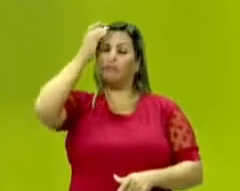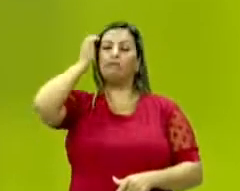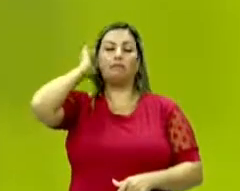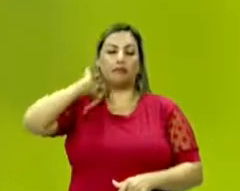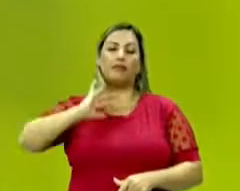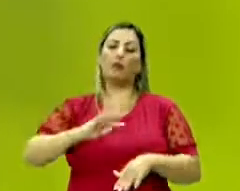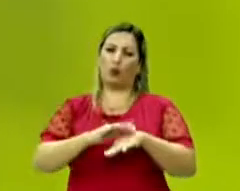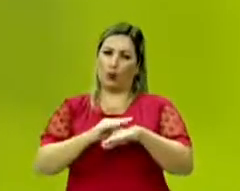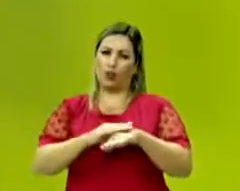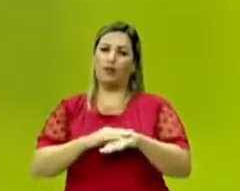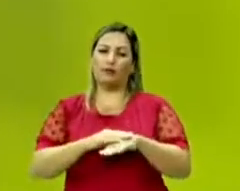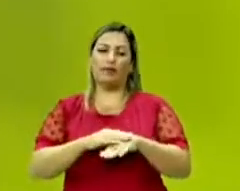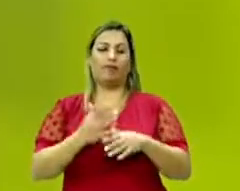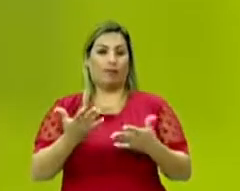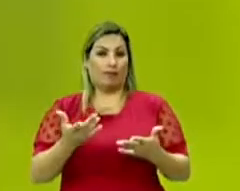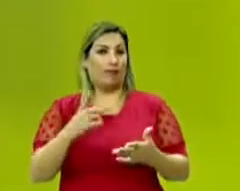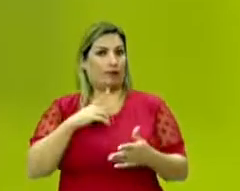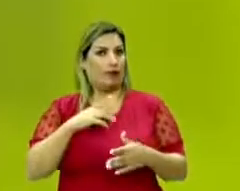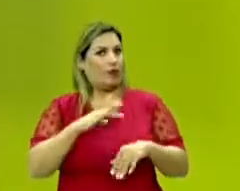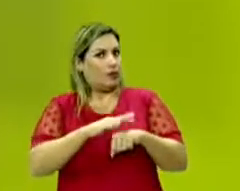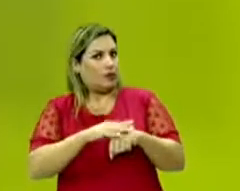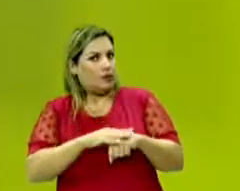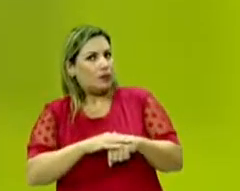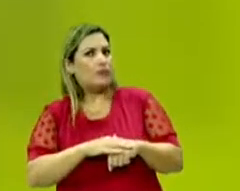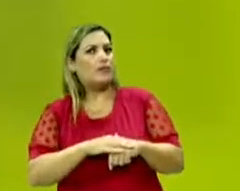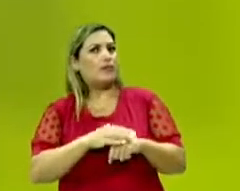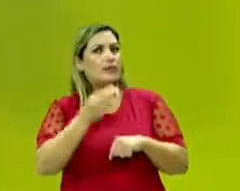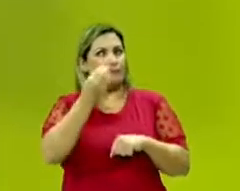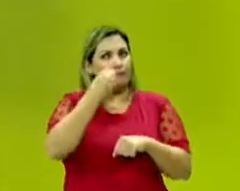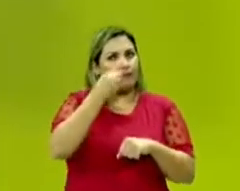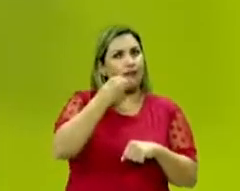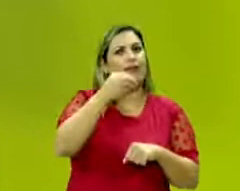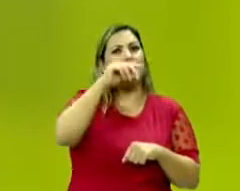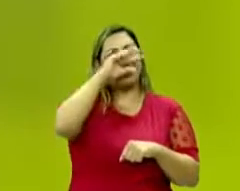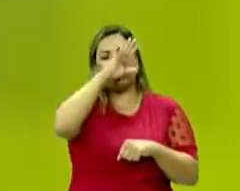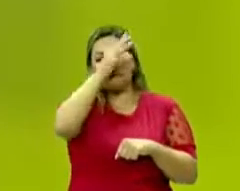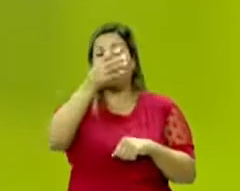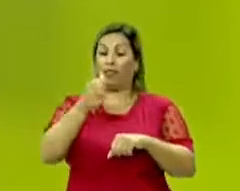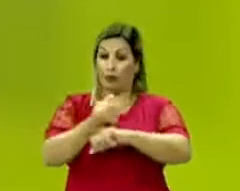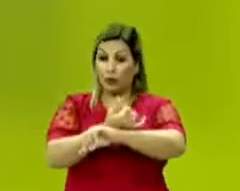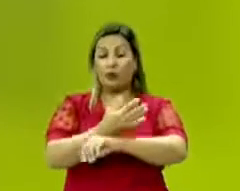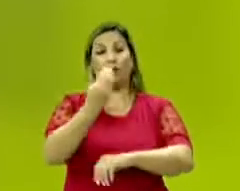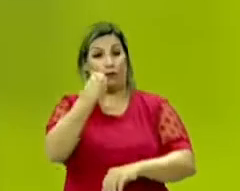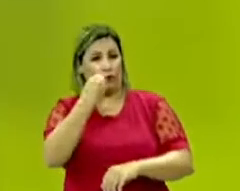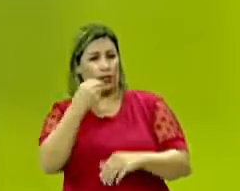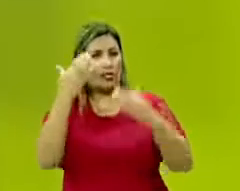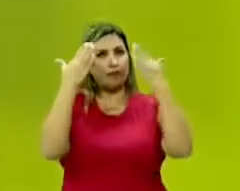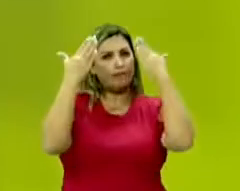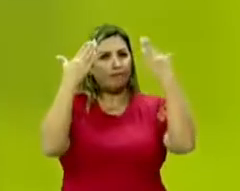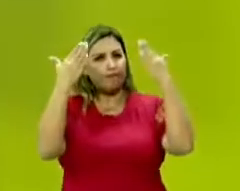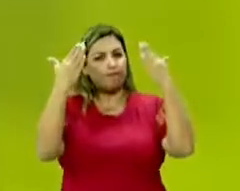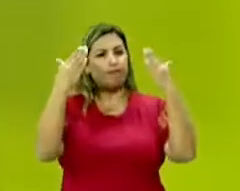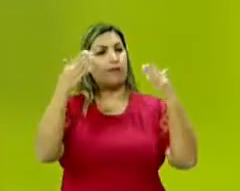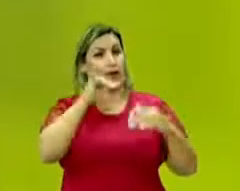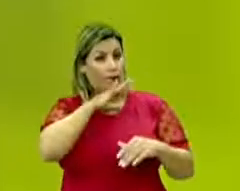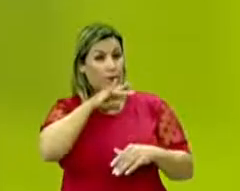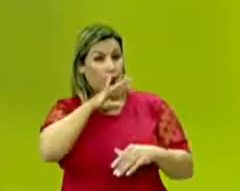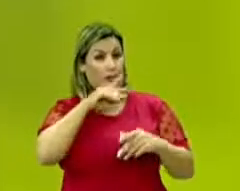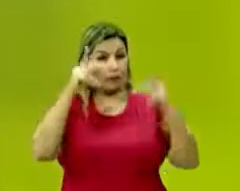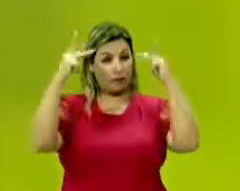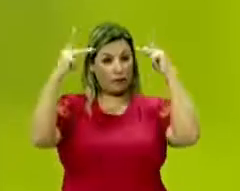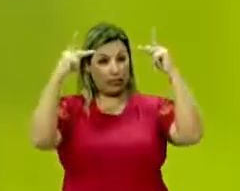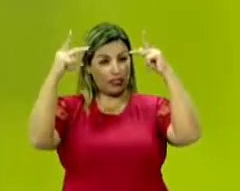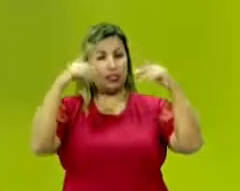que por conta dessa demência, por conta dessa fragilidade emocional, psíquica da rainha, acabou